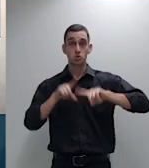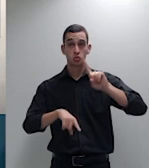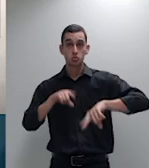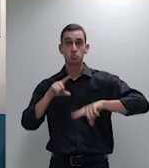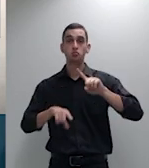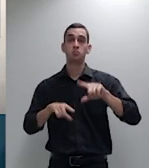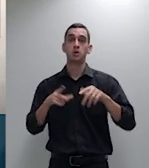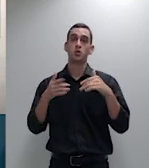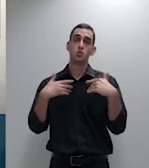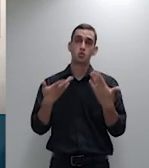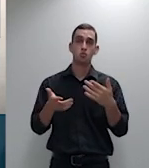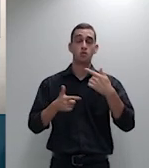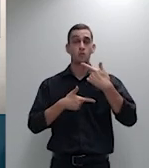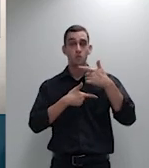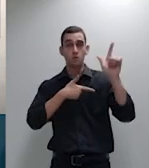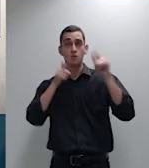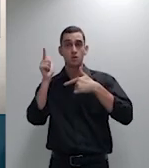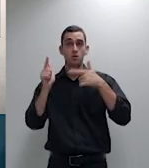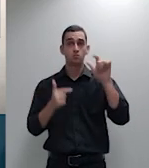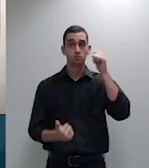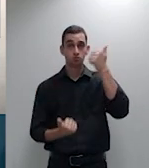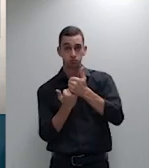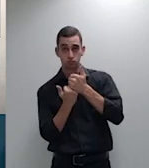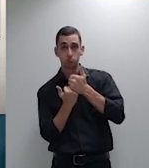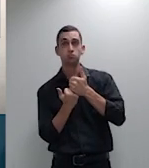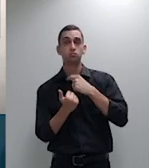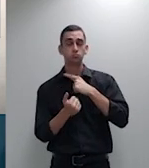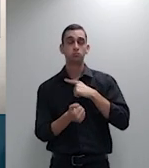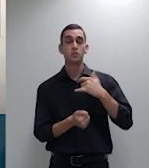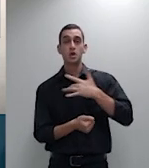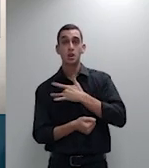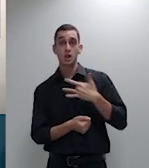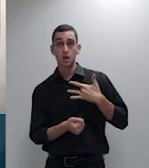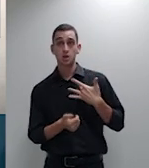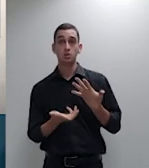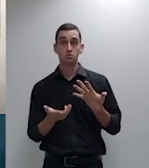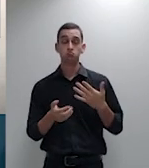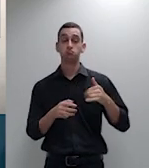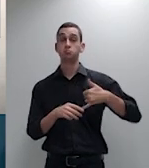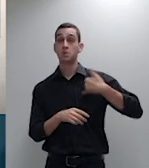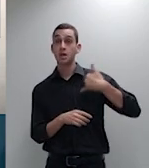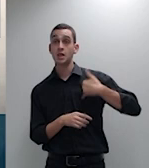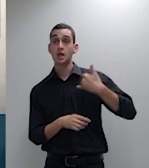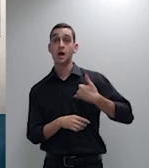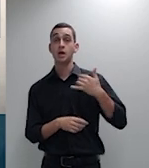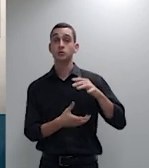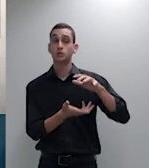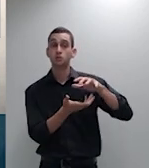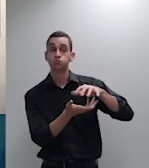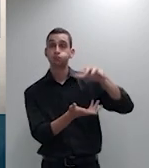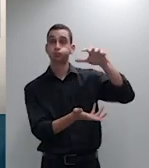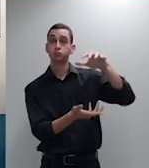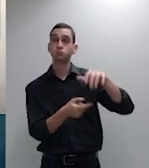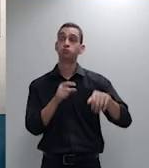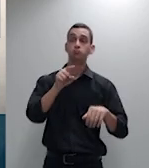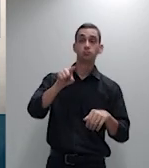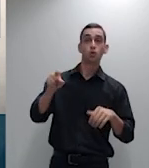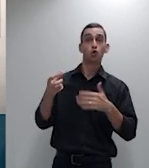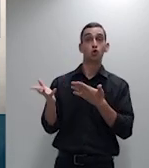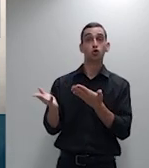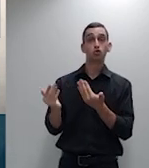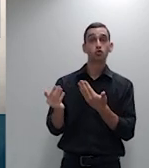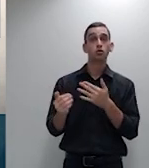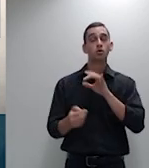serviço de assistência de cada faixa etária de acordo com um estudo técnico atuarial estabelece o valor